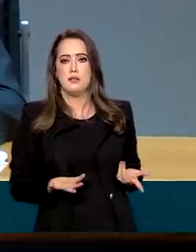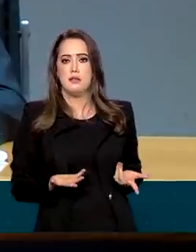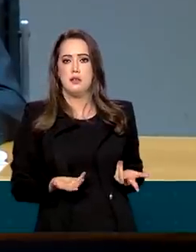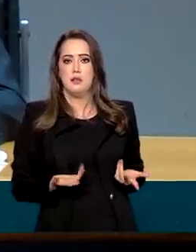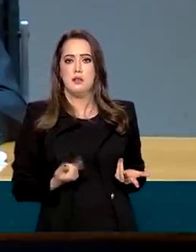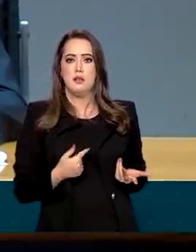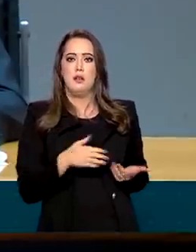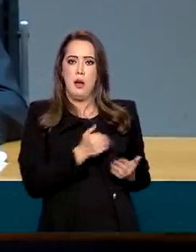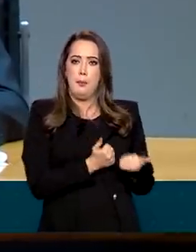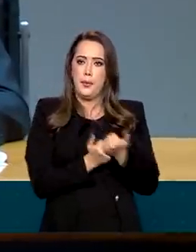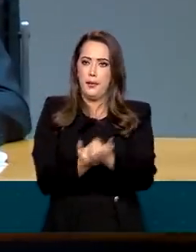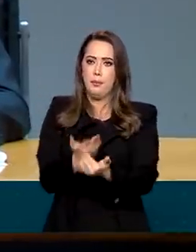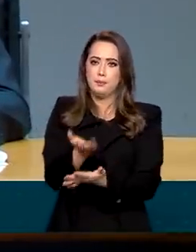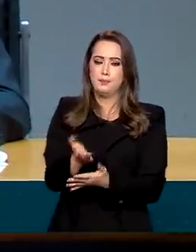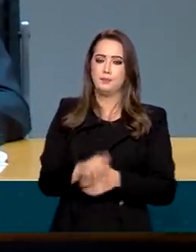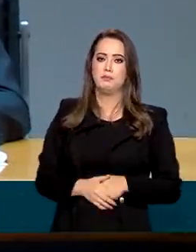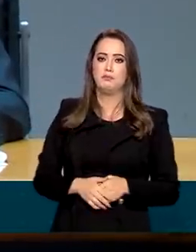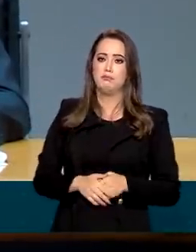Claro que dá.